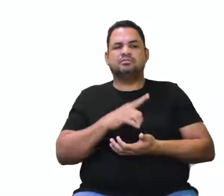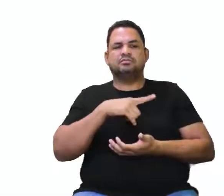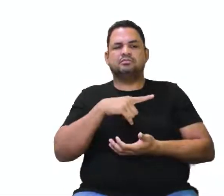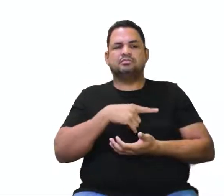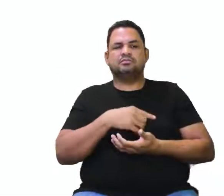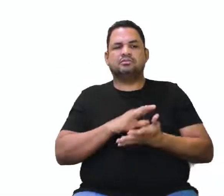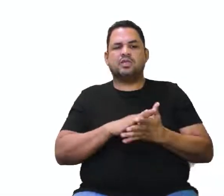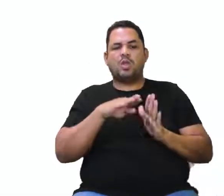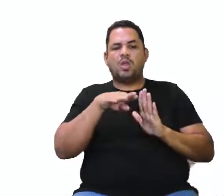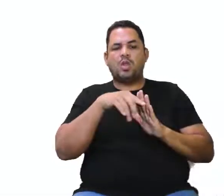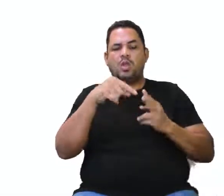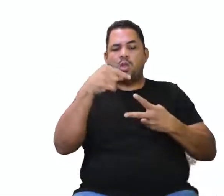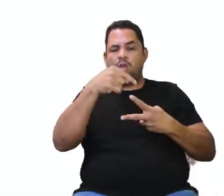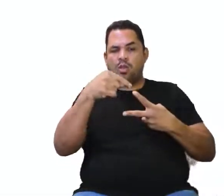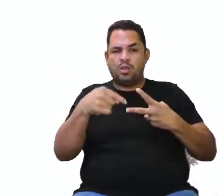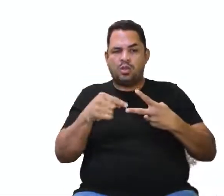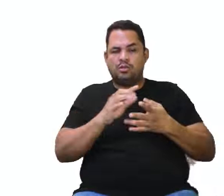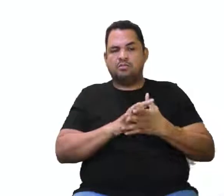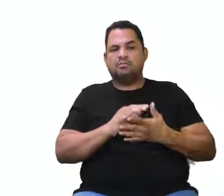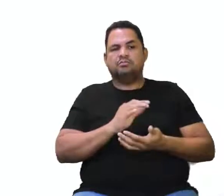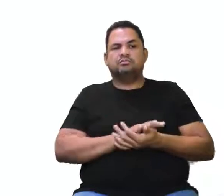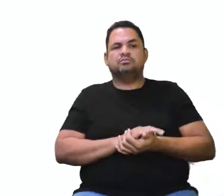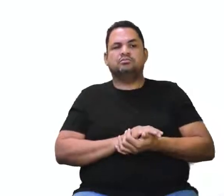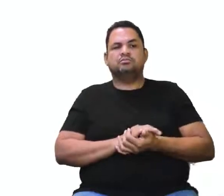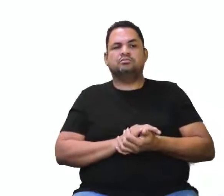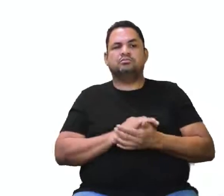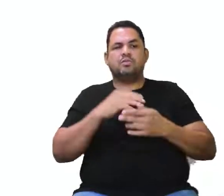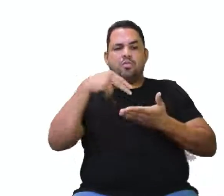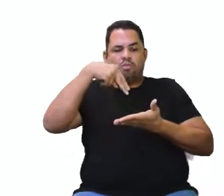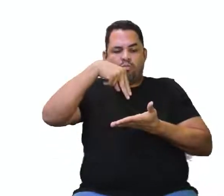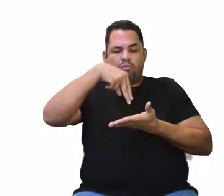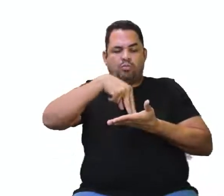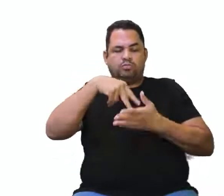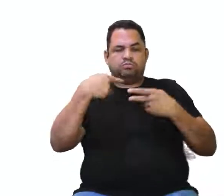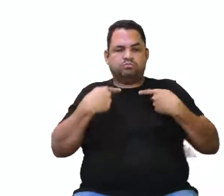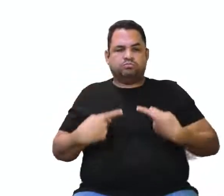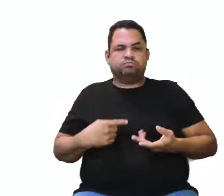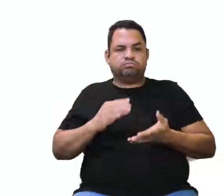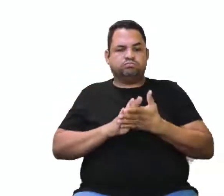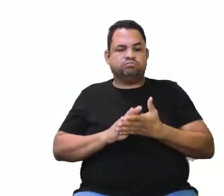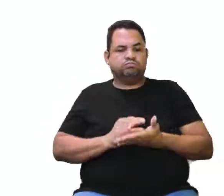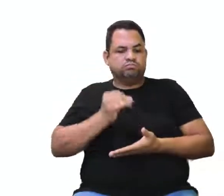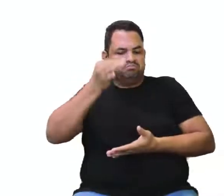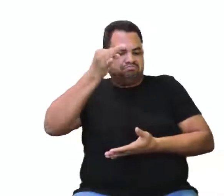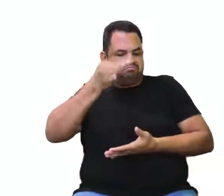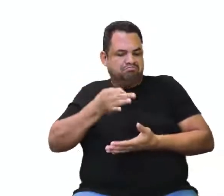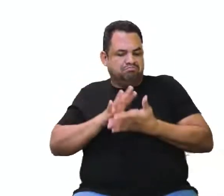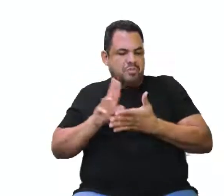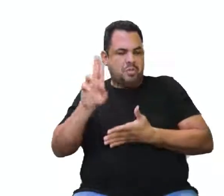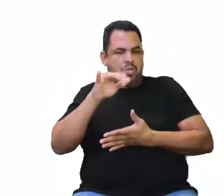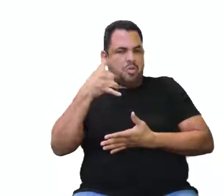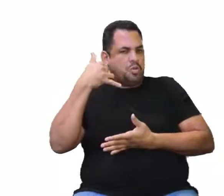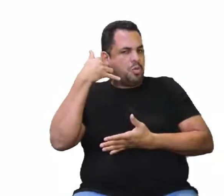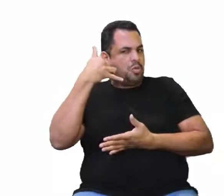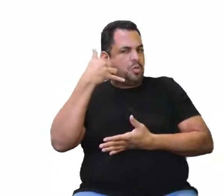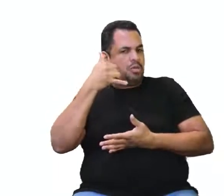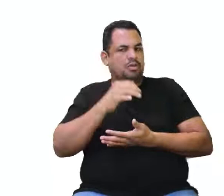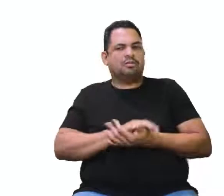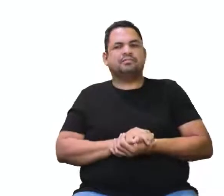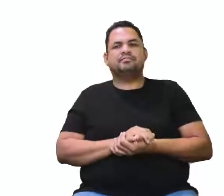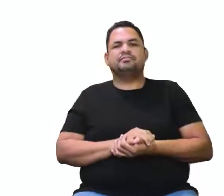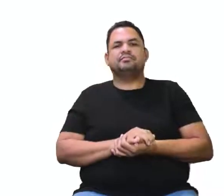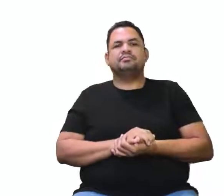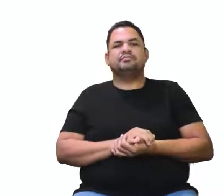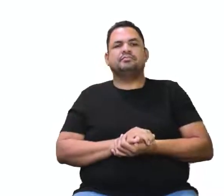tópicos principais aqui. O primeiro, a postura corporal ideal para o uso do celular. Aí, você vai dizer